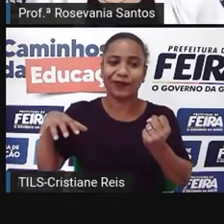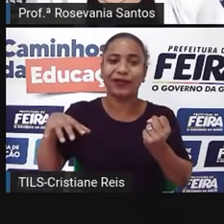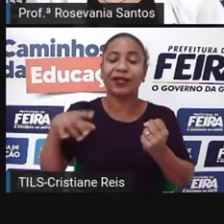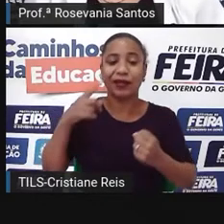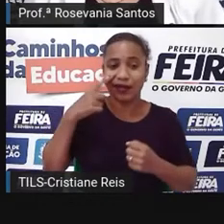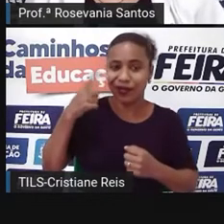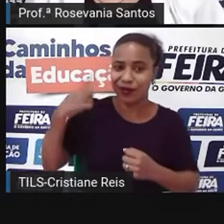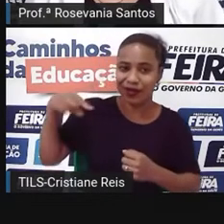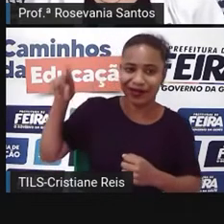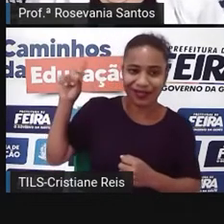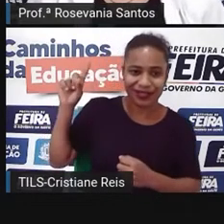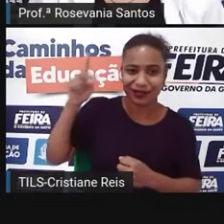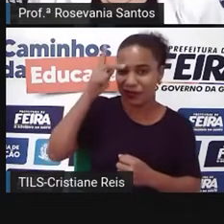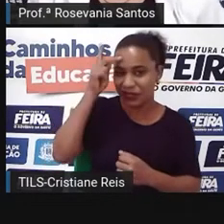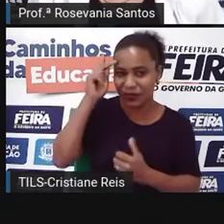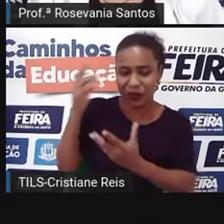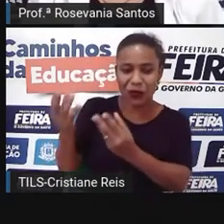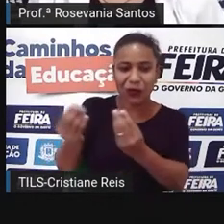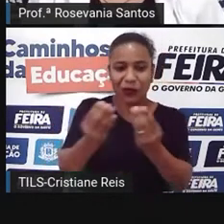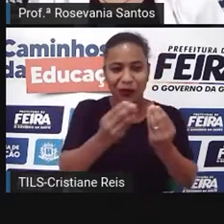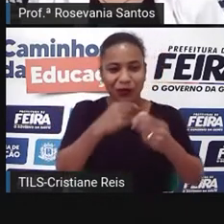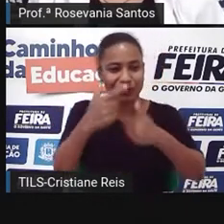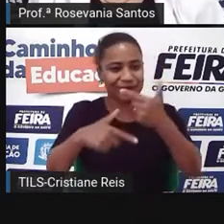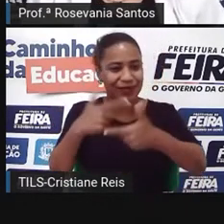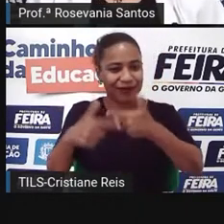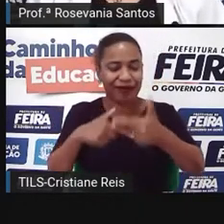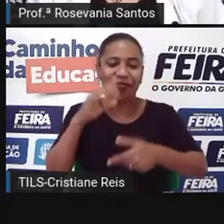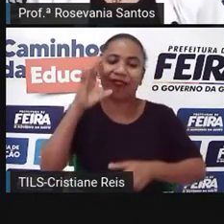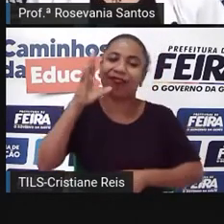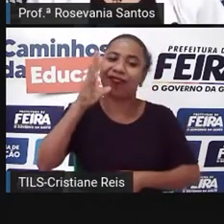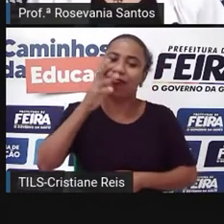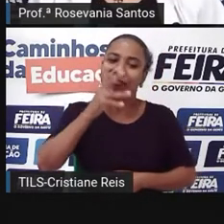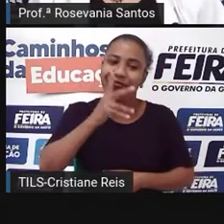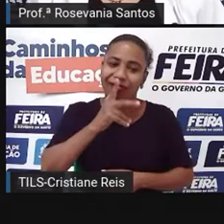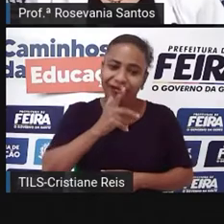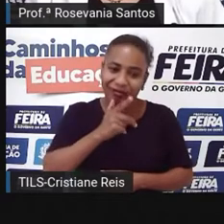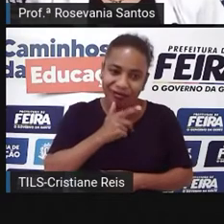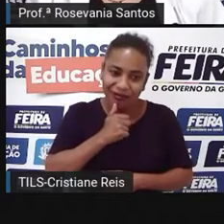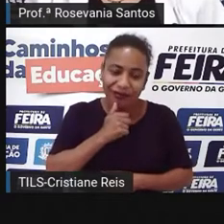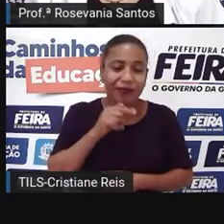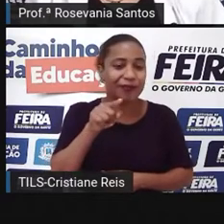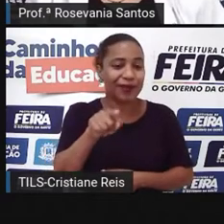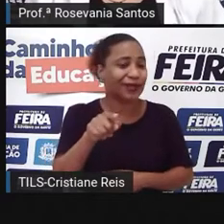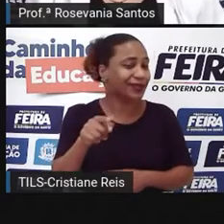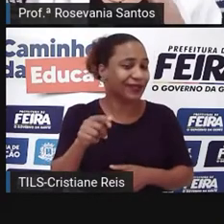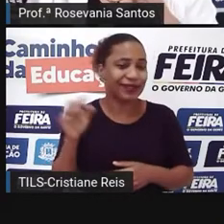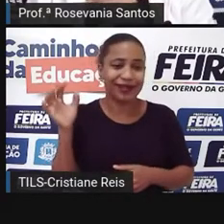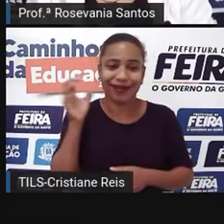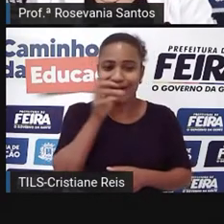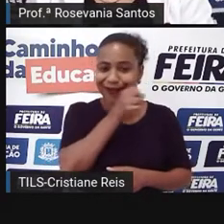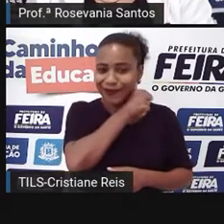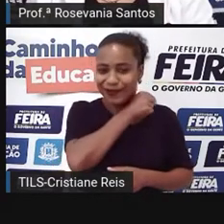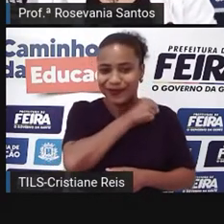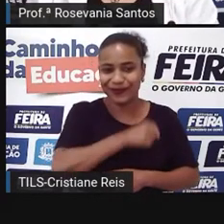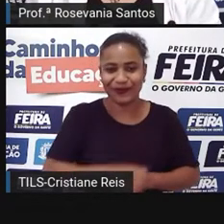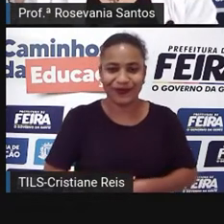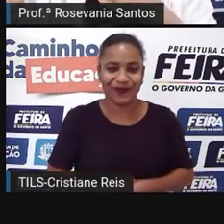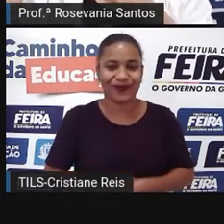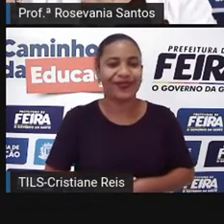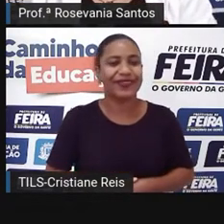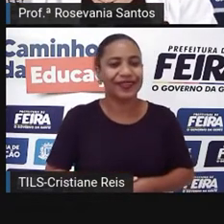estava observando na primeira imagem ali. Então, começando essas coisas. Então, a gente pode dizer